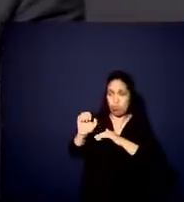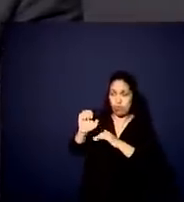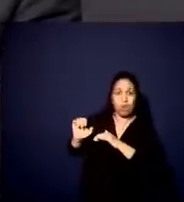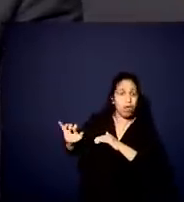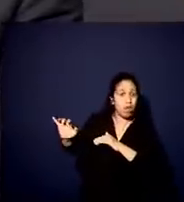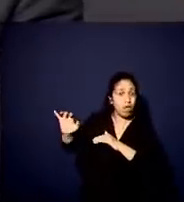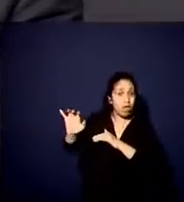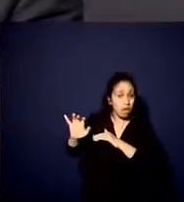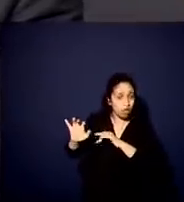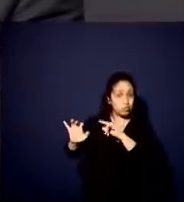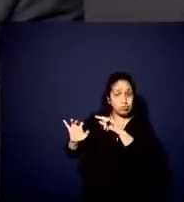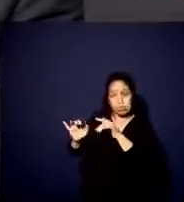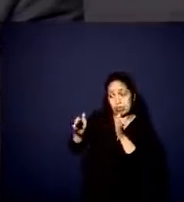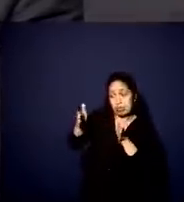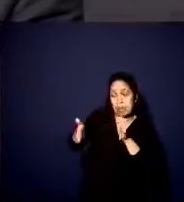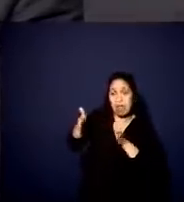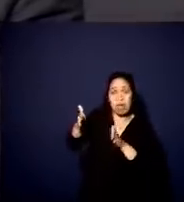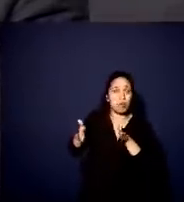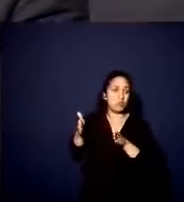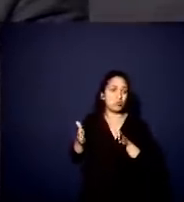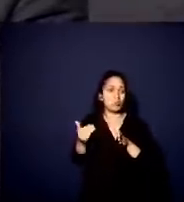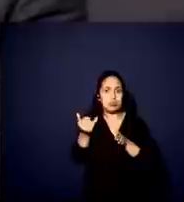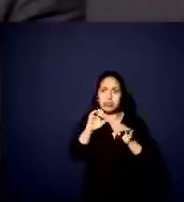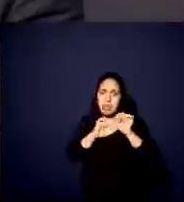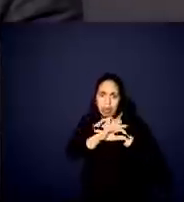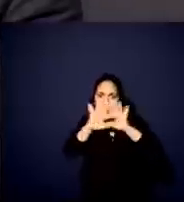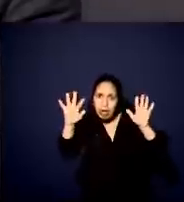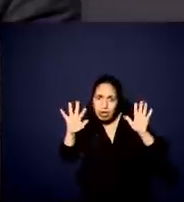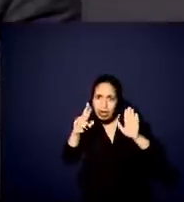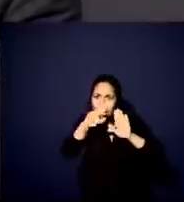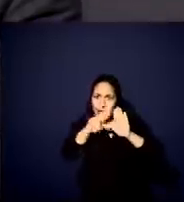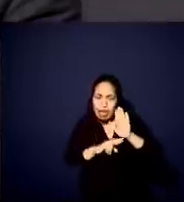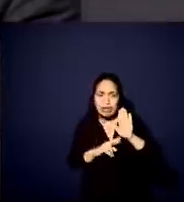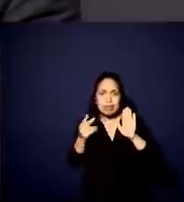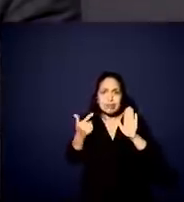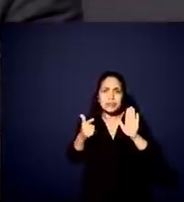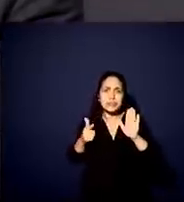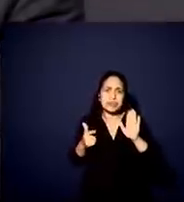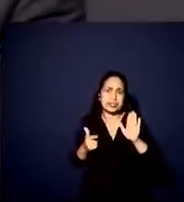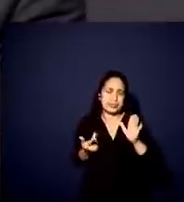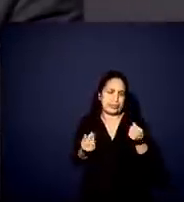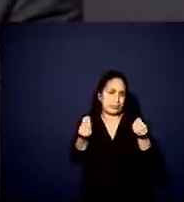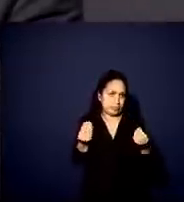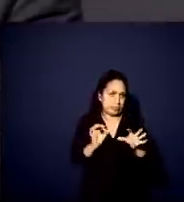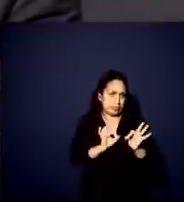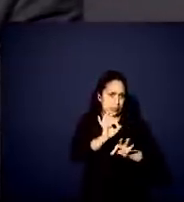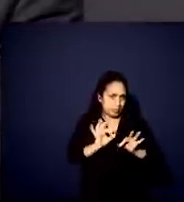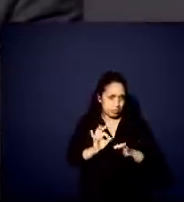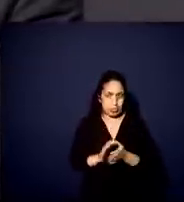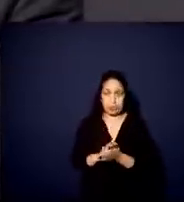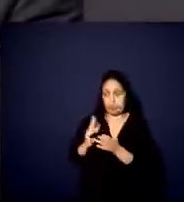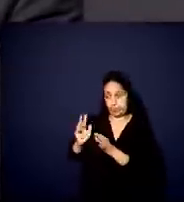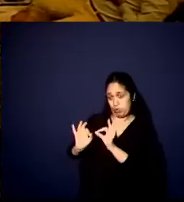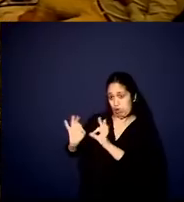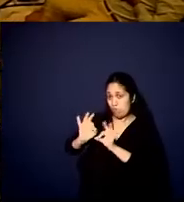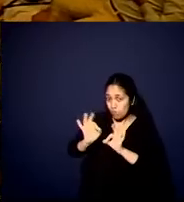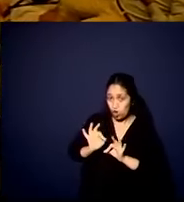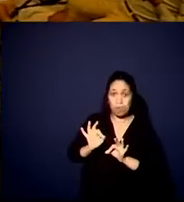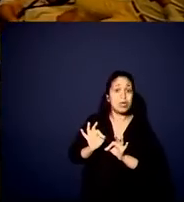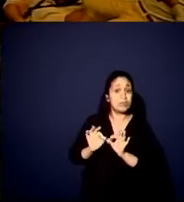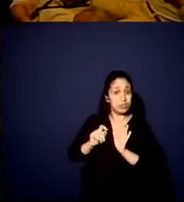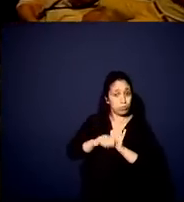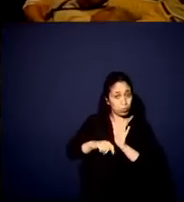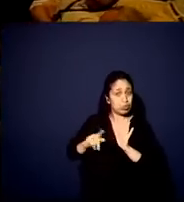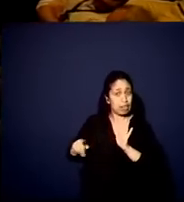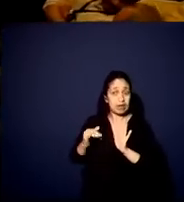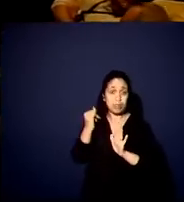neste período, se não houver clareza das regras que vão ser estabelecidas. Então, a questão da reforma tributária é importante, mas tem um